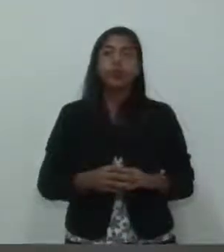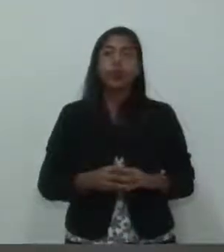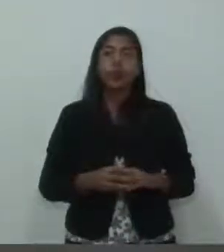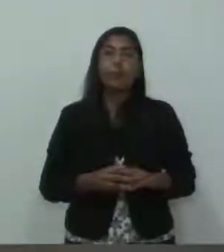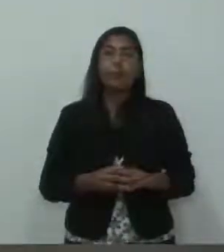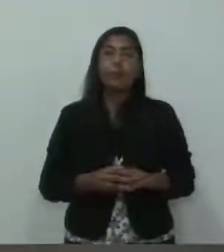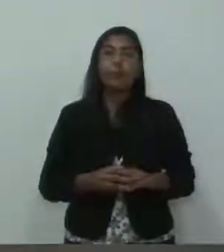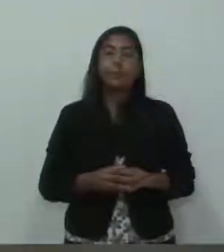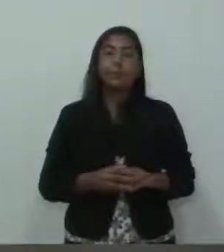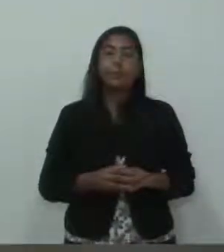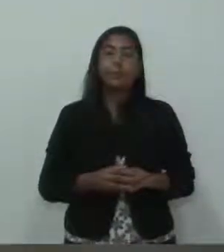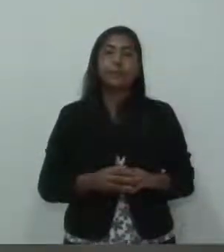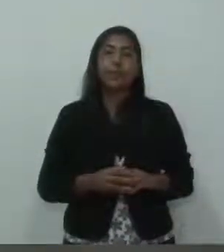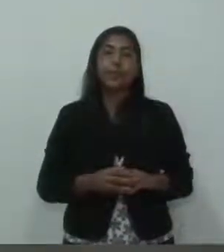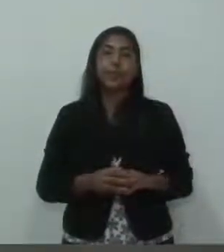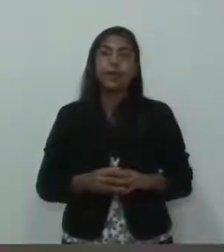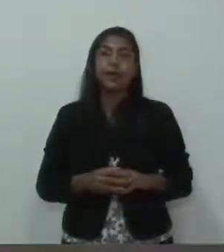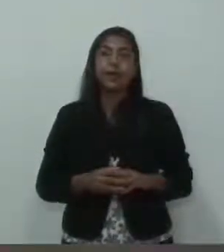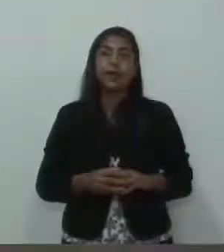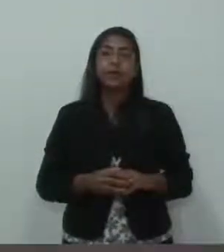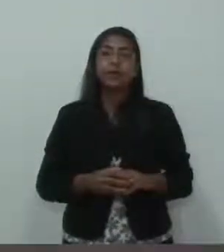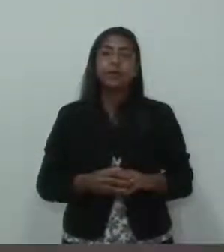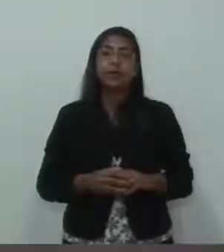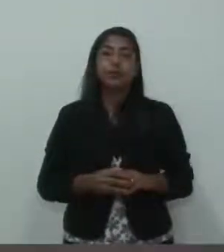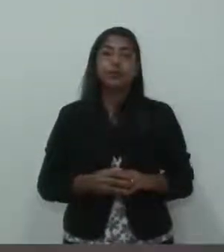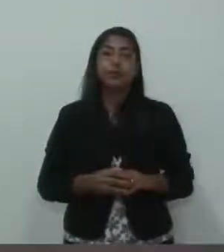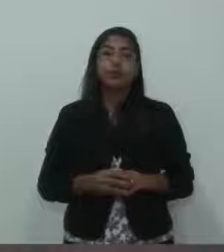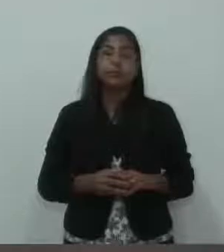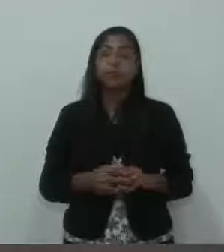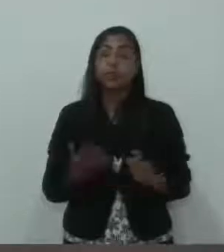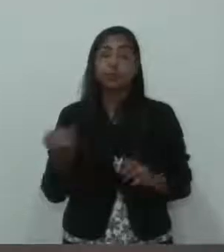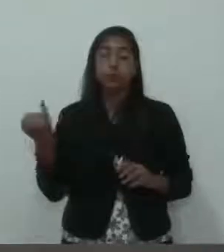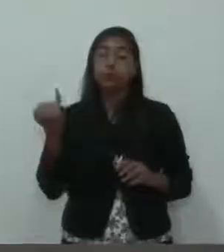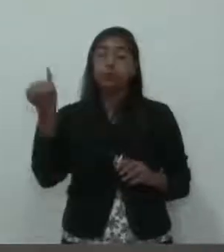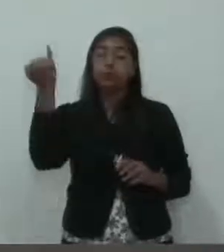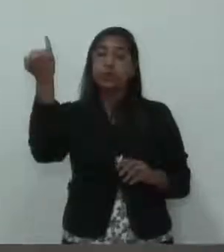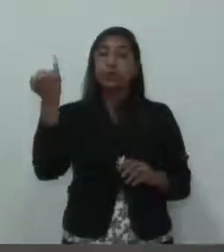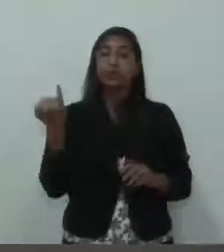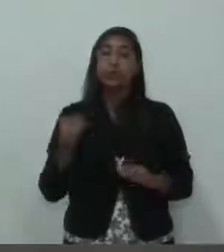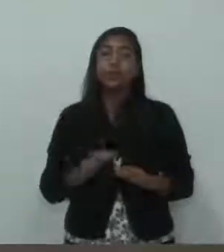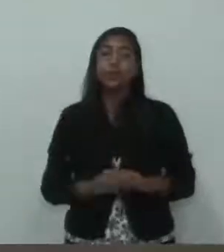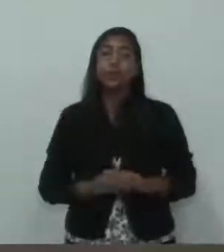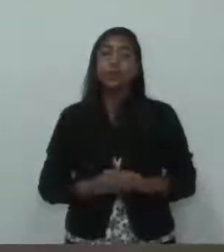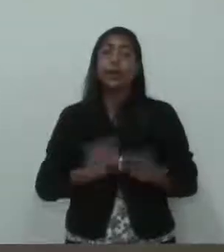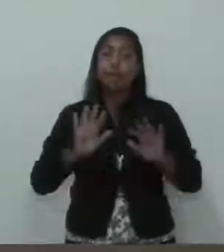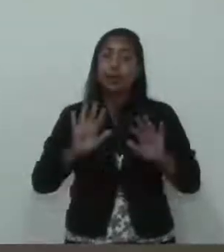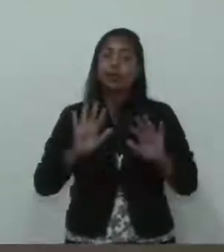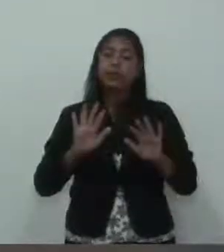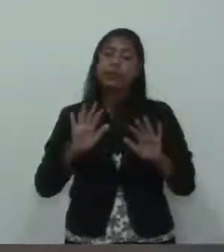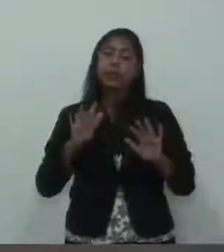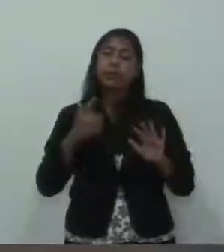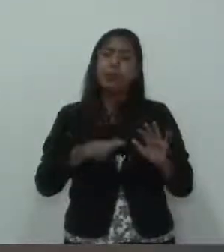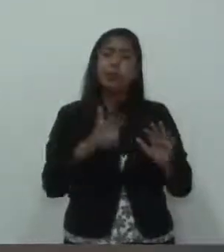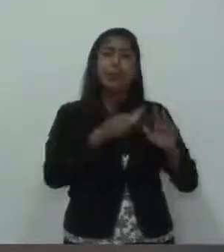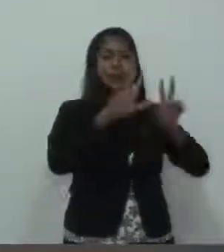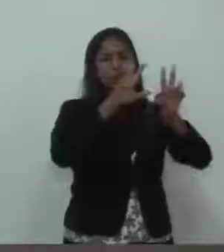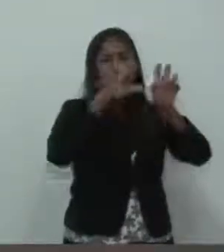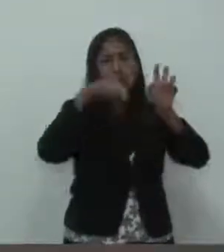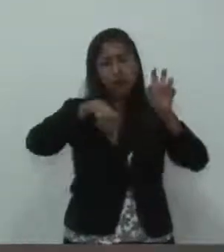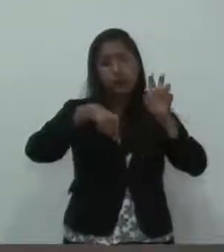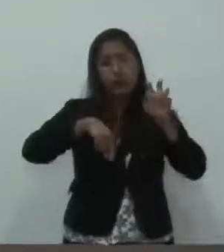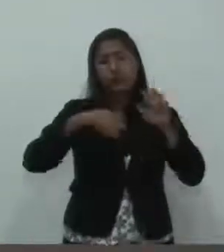as demais questões. Essa é uma questão muito importante, mas tem outras nessa casa. Da minha parte,